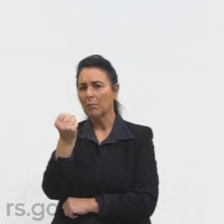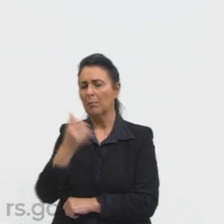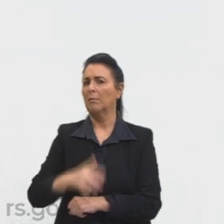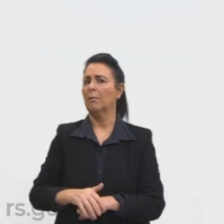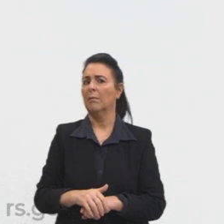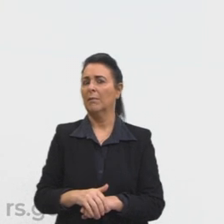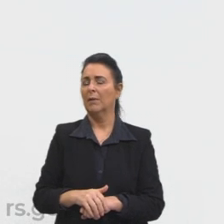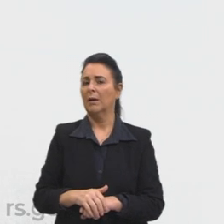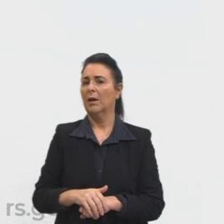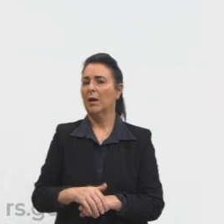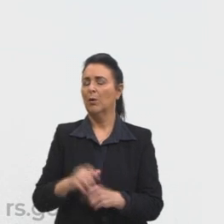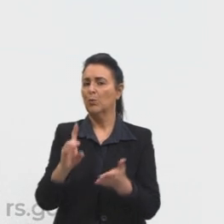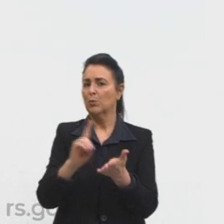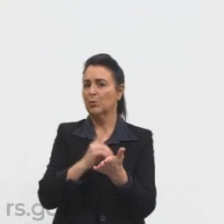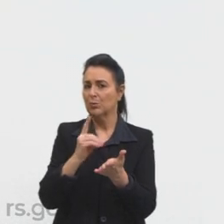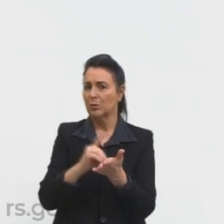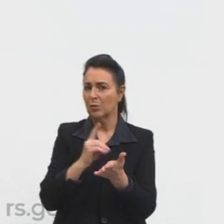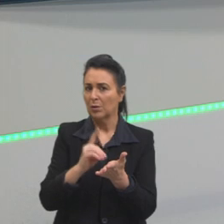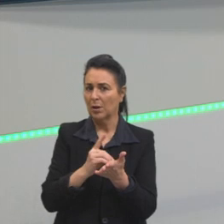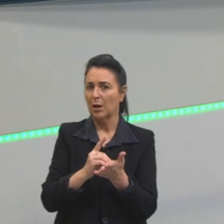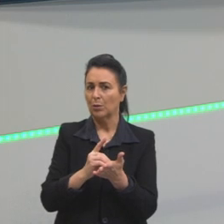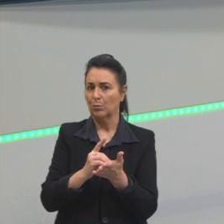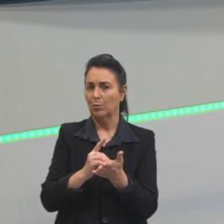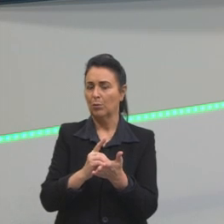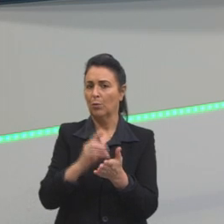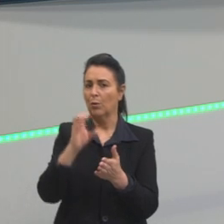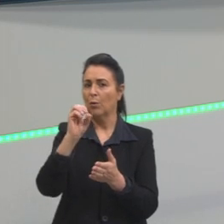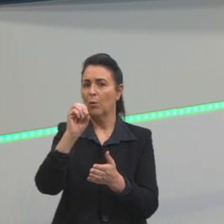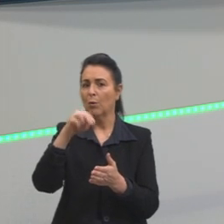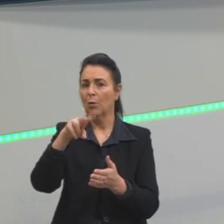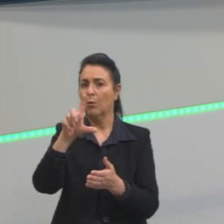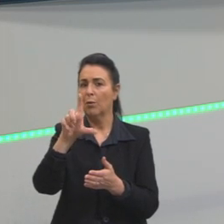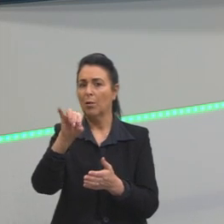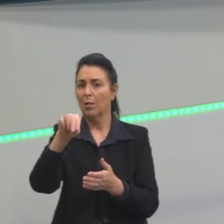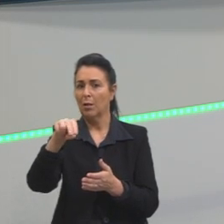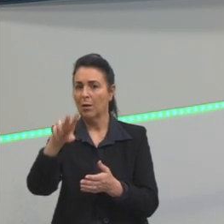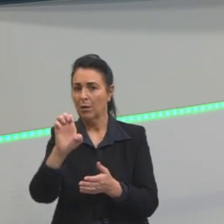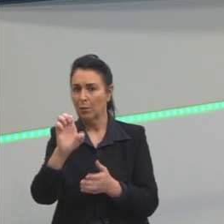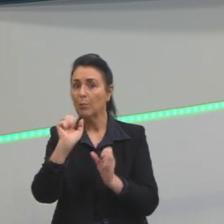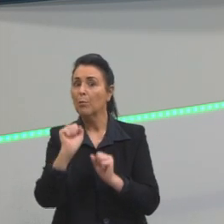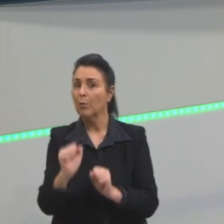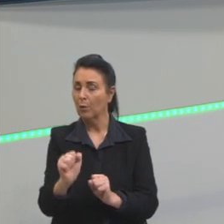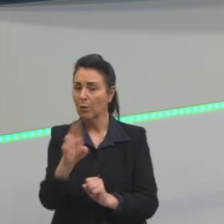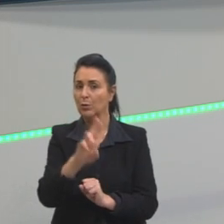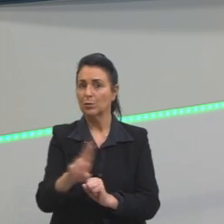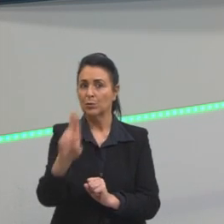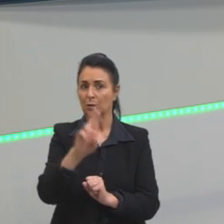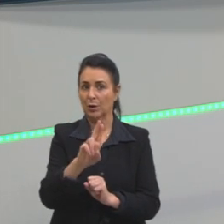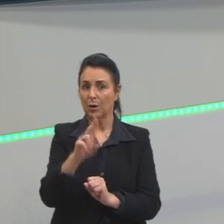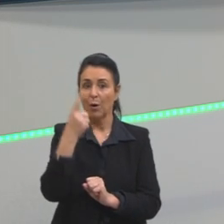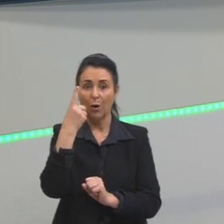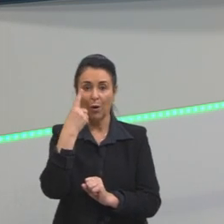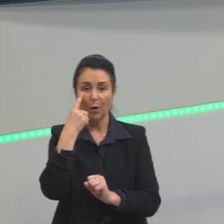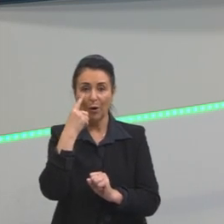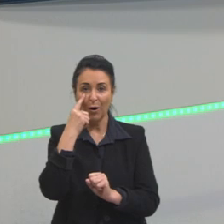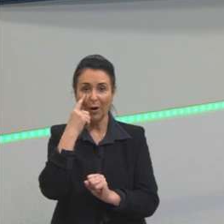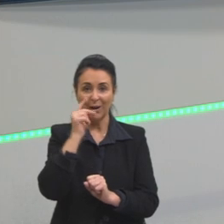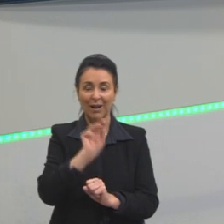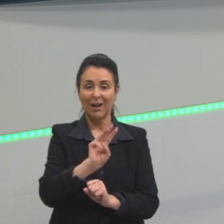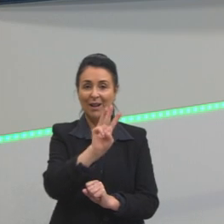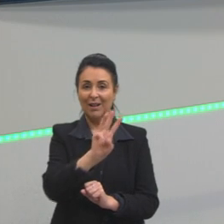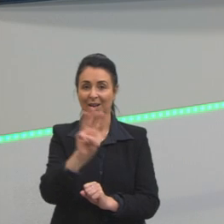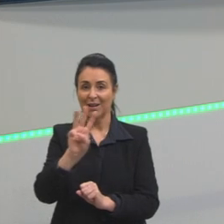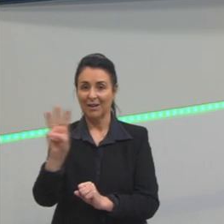opinião é o melhor dicionário que vocês podem usar se vocês forem aqui no dicio.com.br pesquisarem na